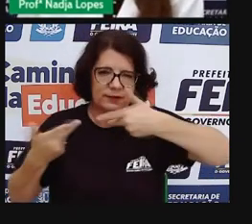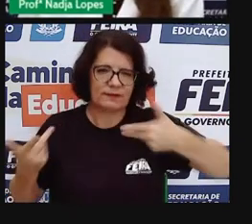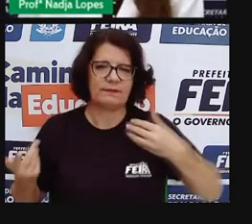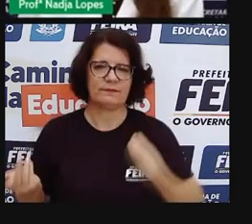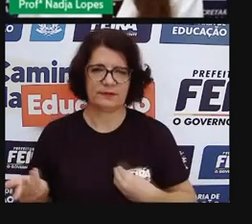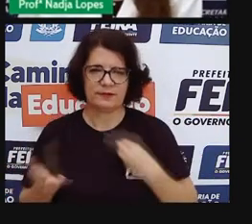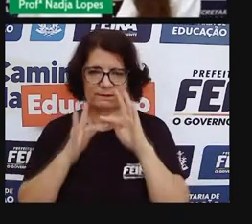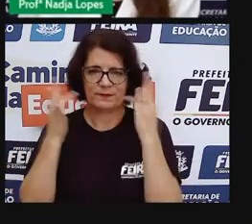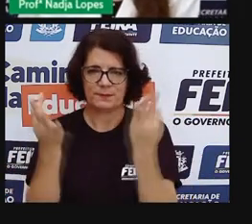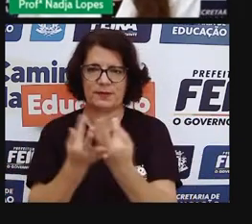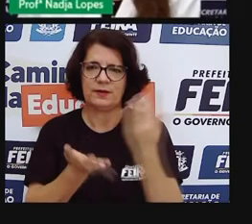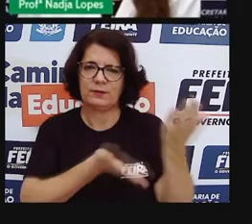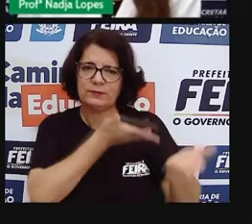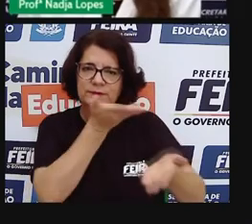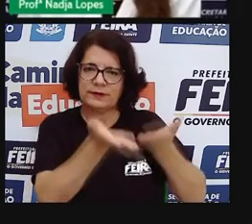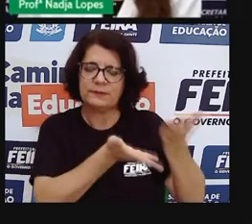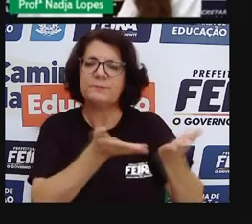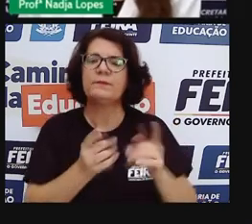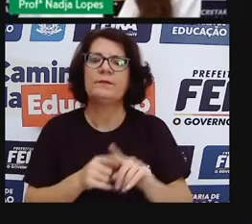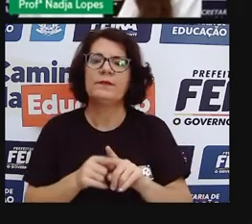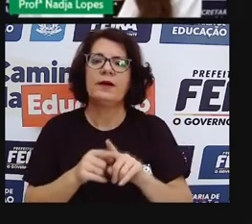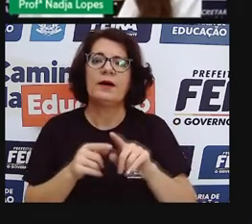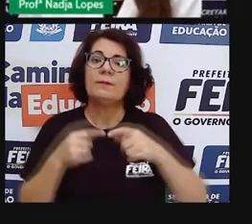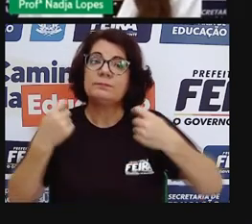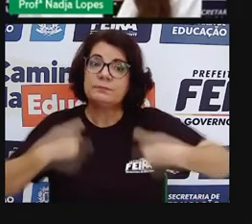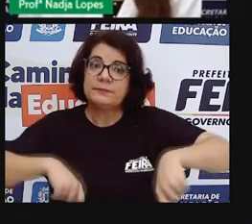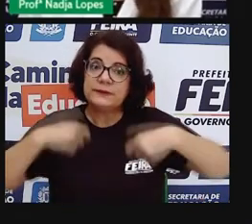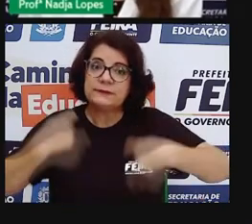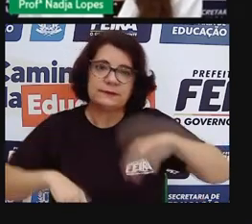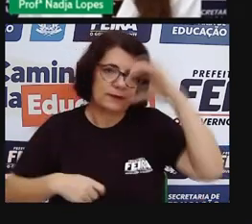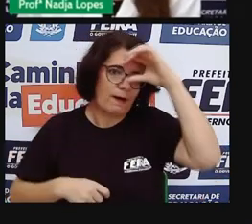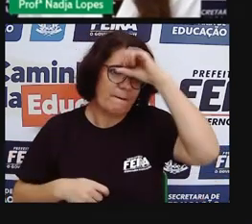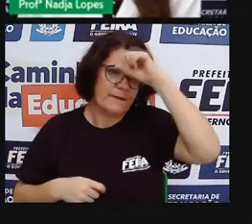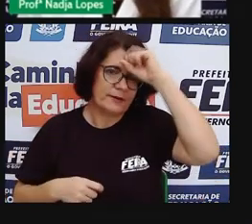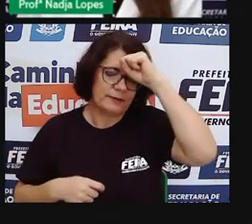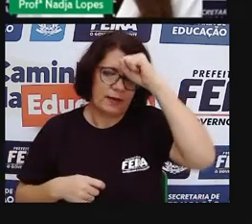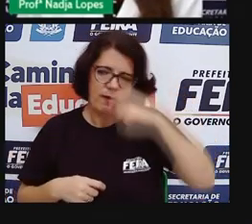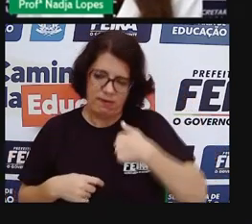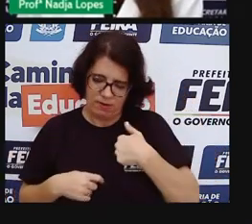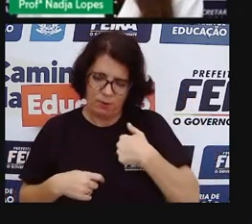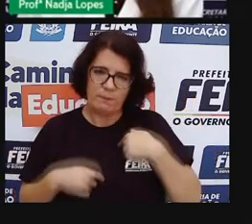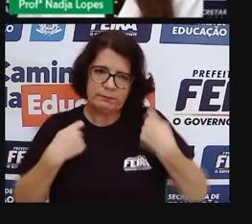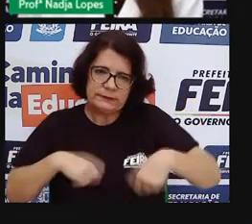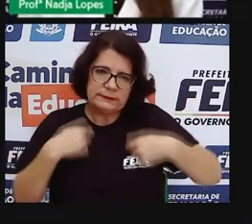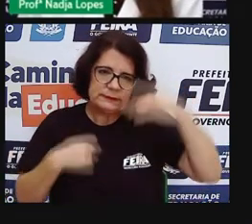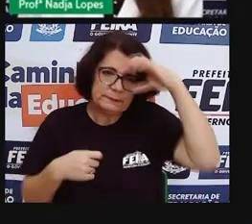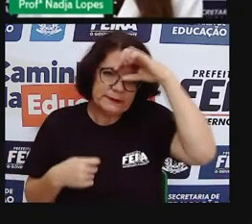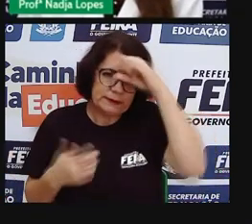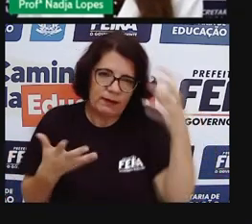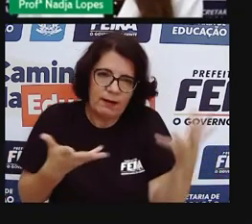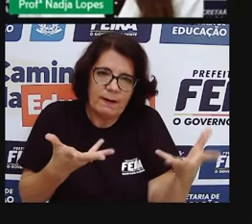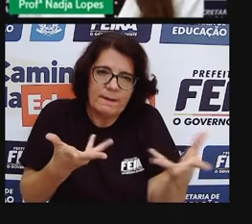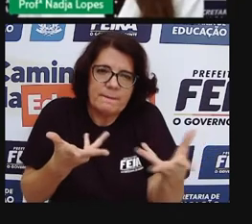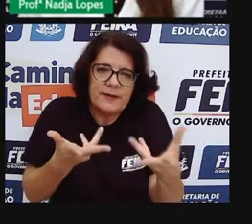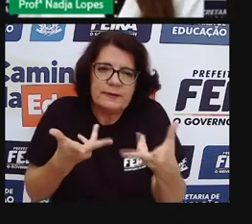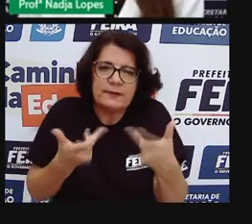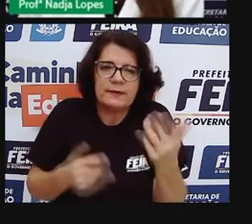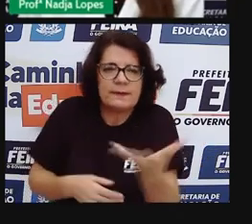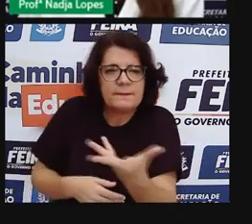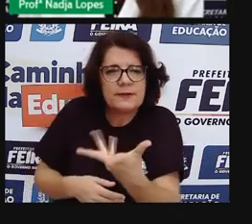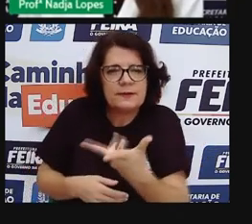e aí tá mostrando, né, o que é preciso aprender para um ser um bom feirante. Aí tá trazendo algumas dicas,